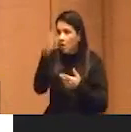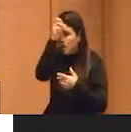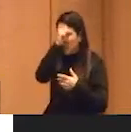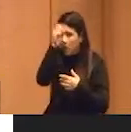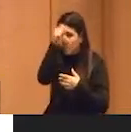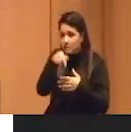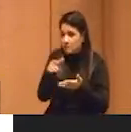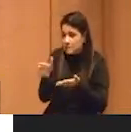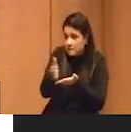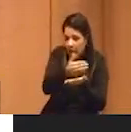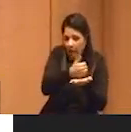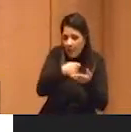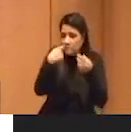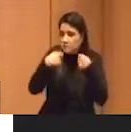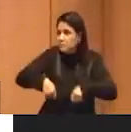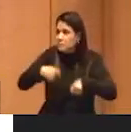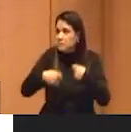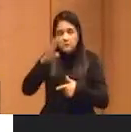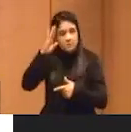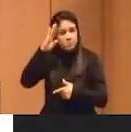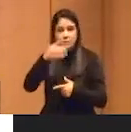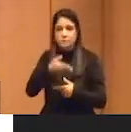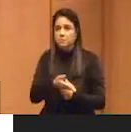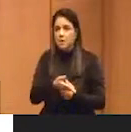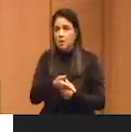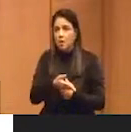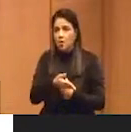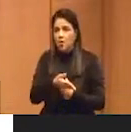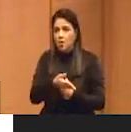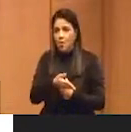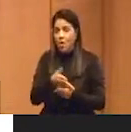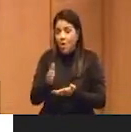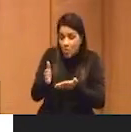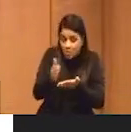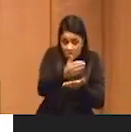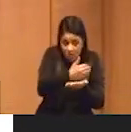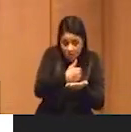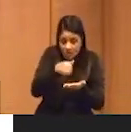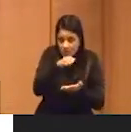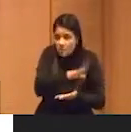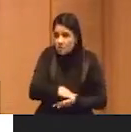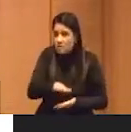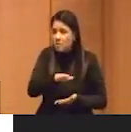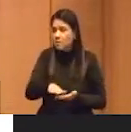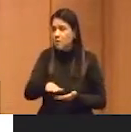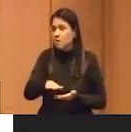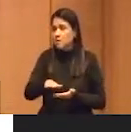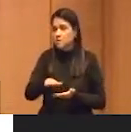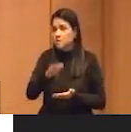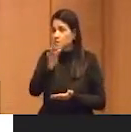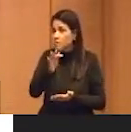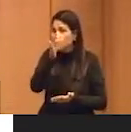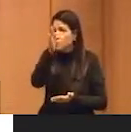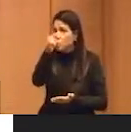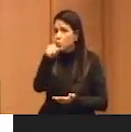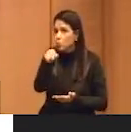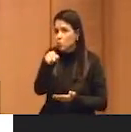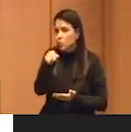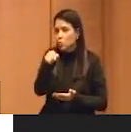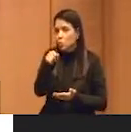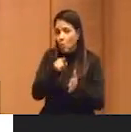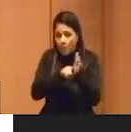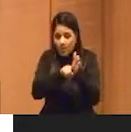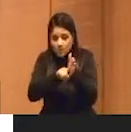se preocupar com os dados delas, porque são os dados das nossas crianças, para ir logo mais longe, são os dados das nossas